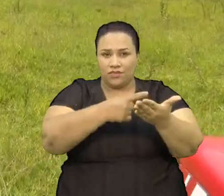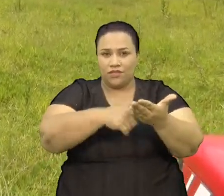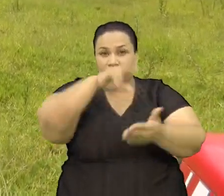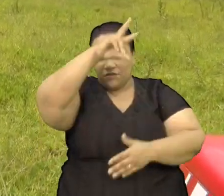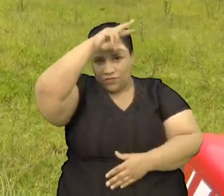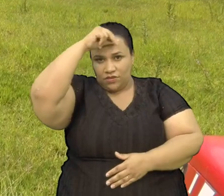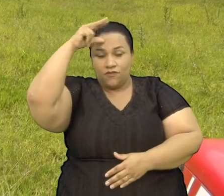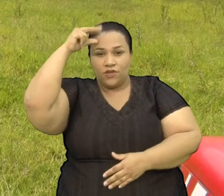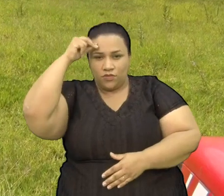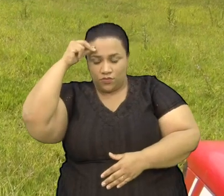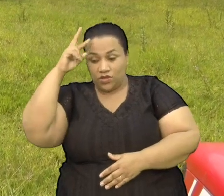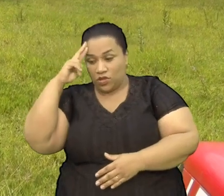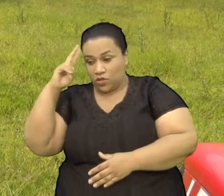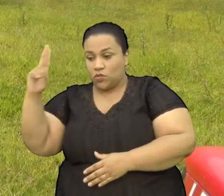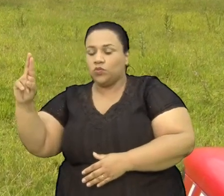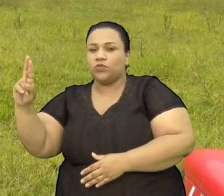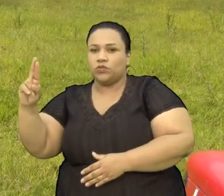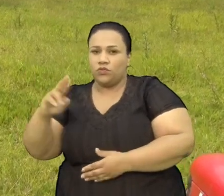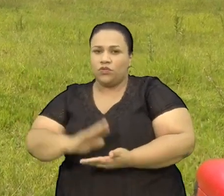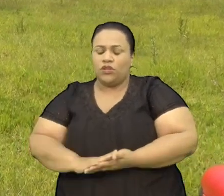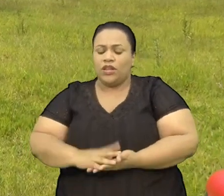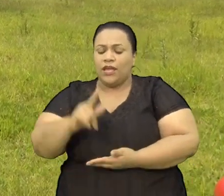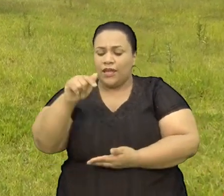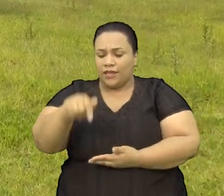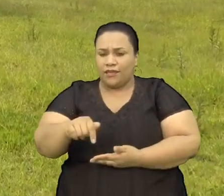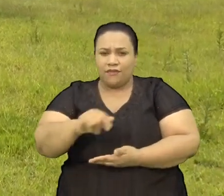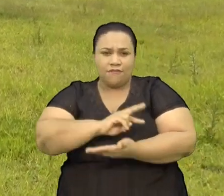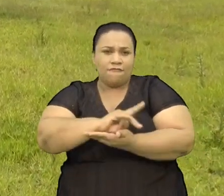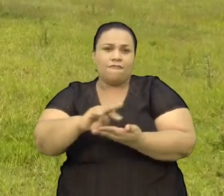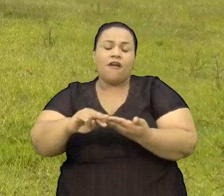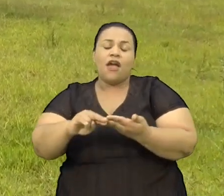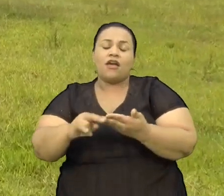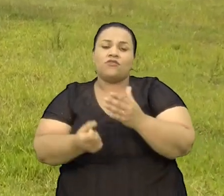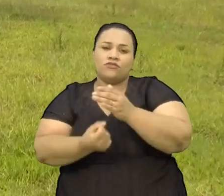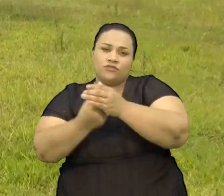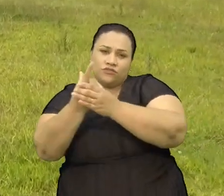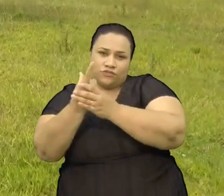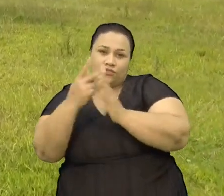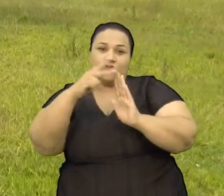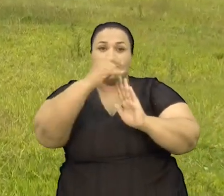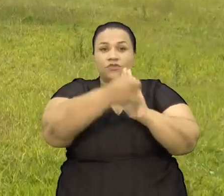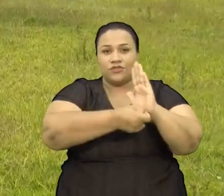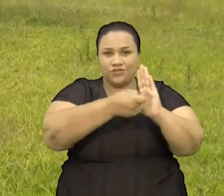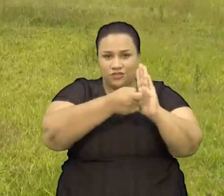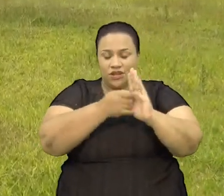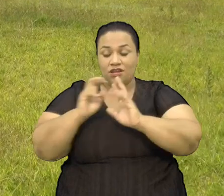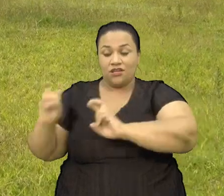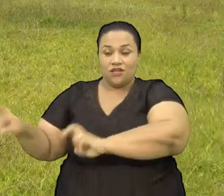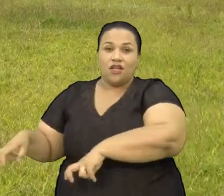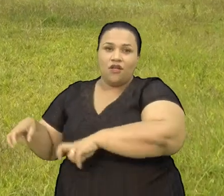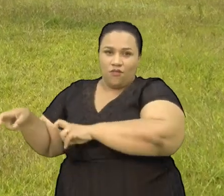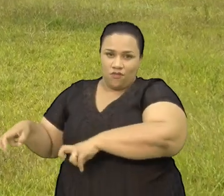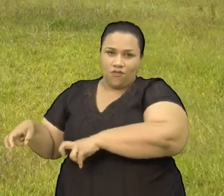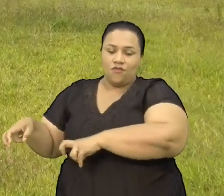Nesse local A escola irá implementar Vários projetos Destinados ao campo Aqui também será O